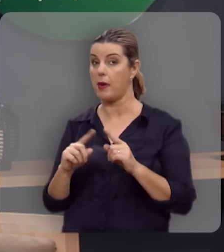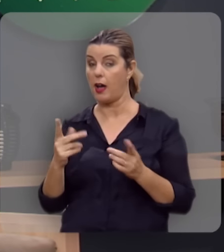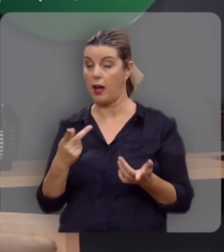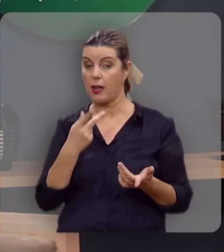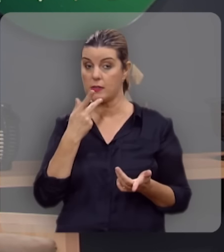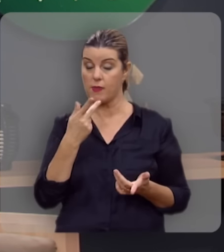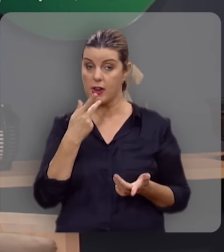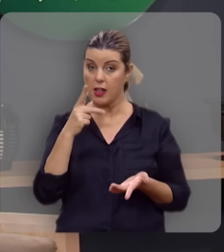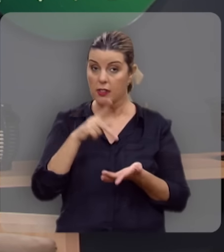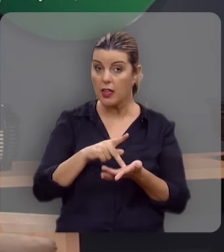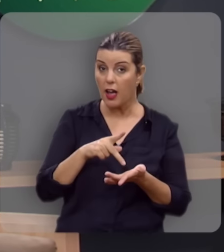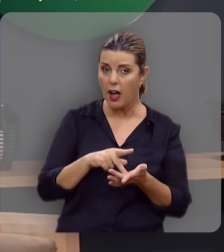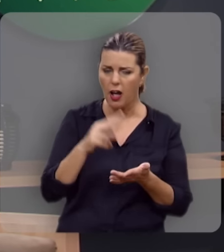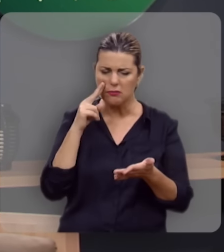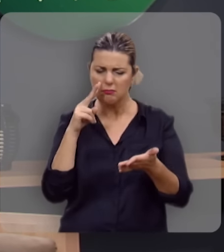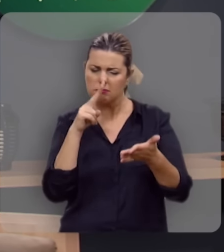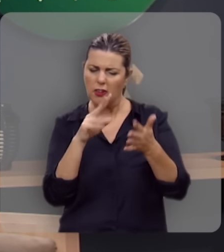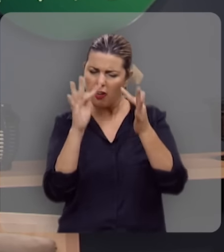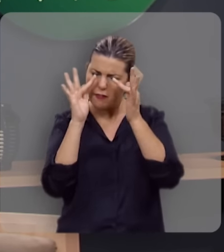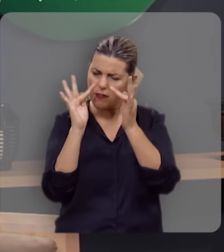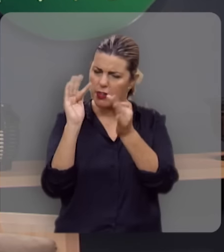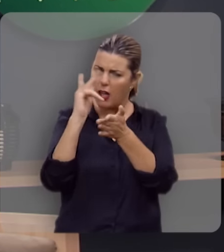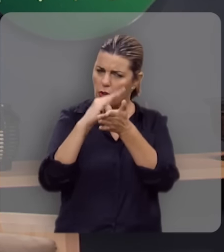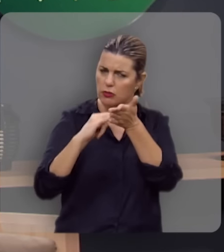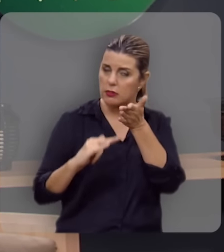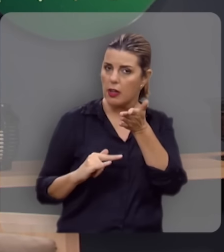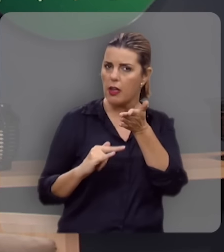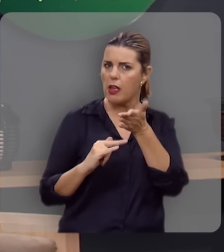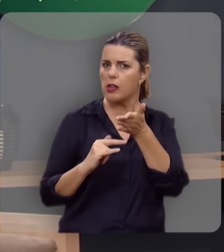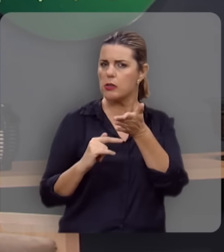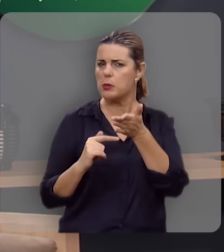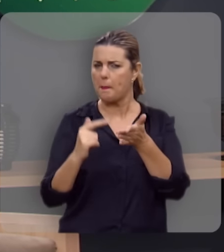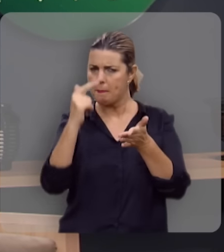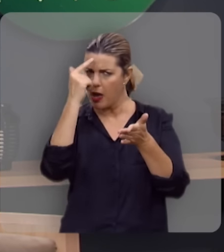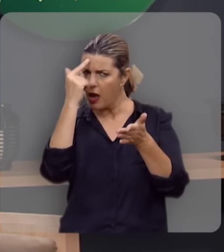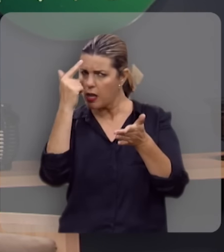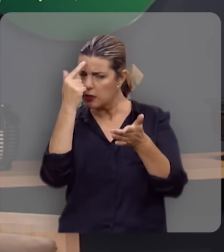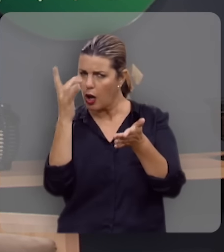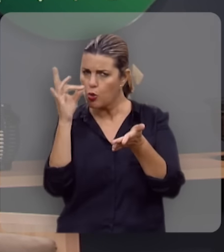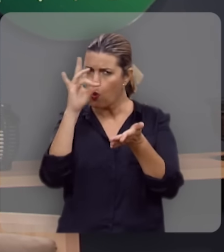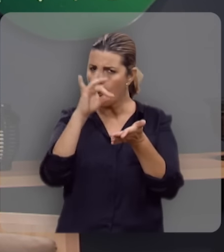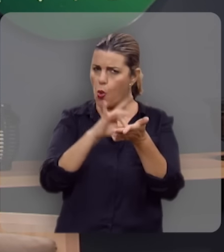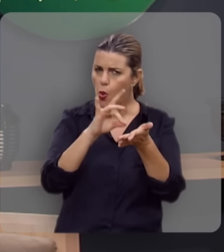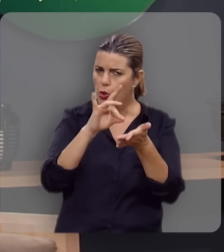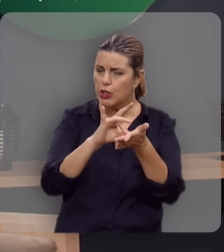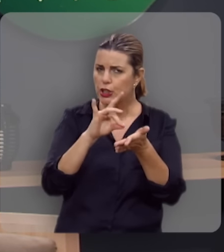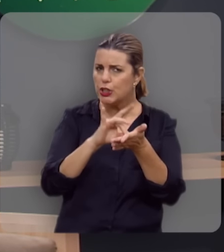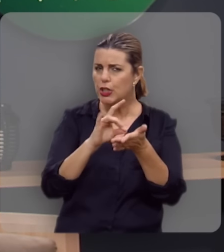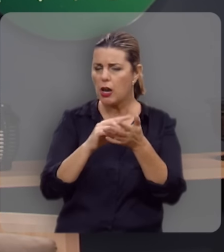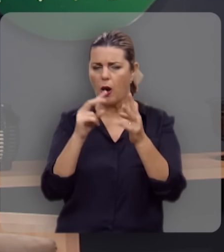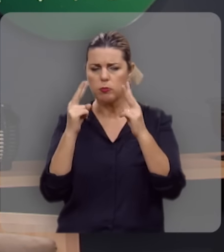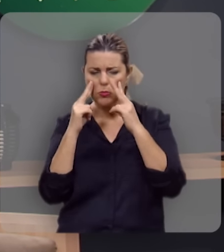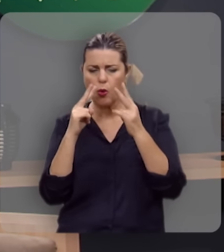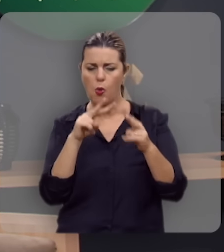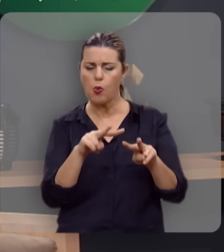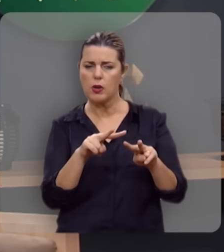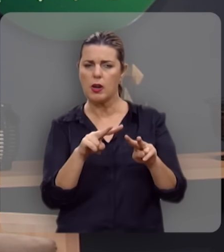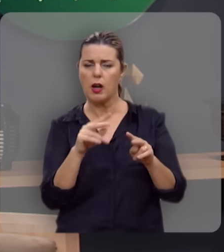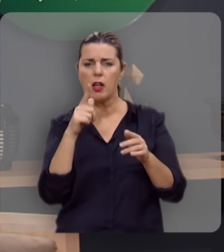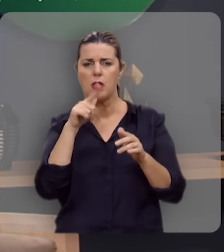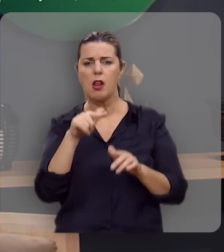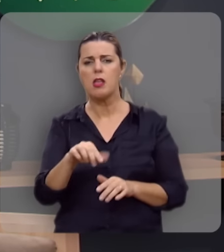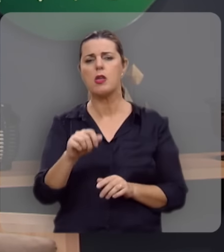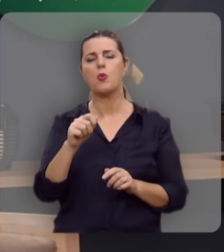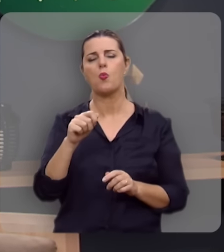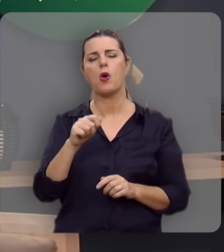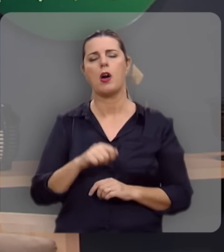Mas a boa exegese, a análise fiel do texto, à luz dos originais, e até mesmo olhando